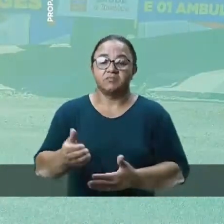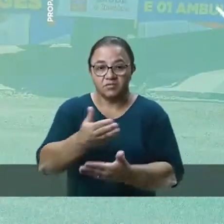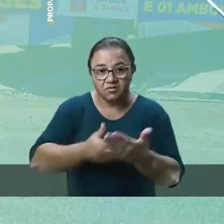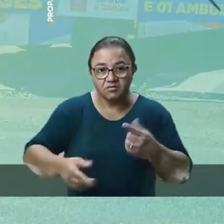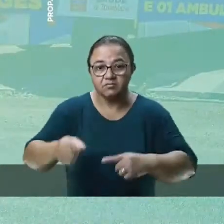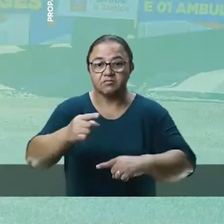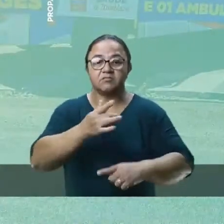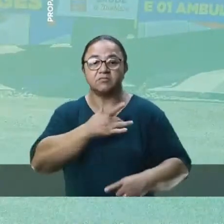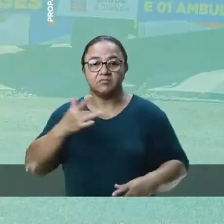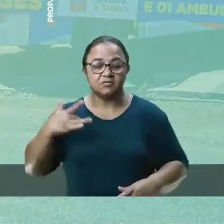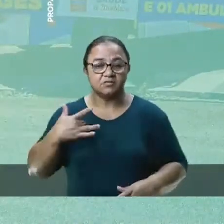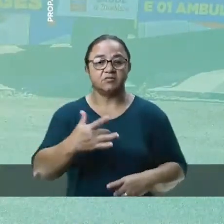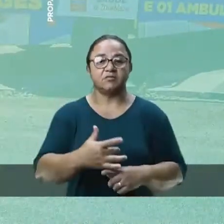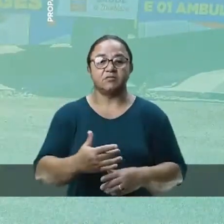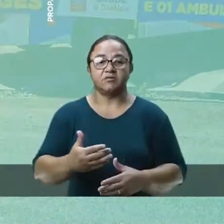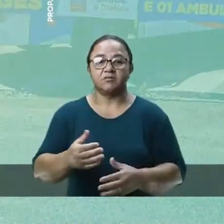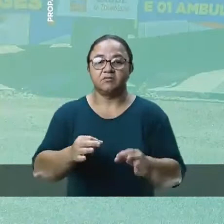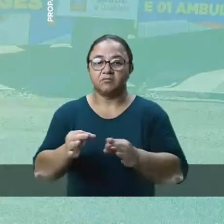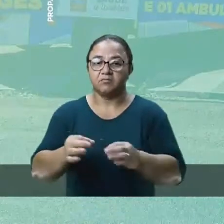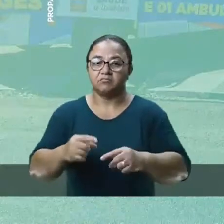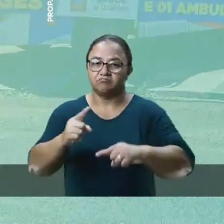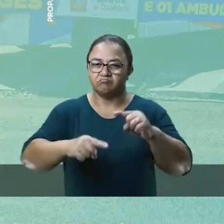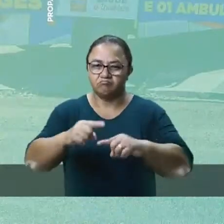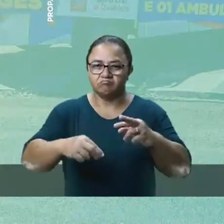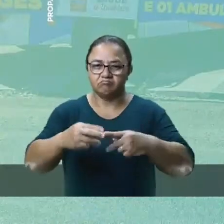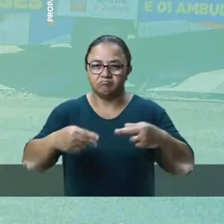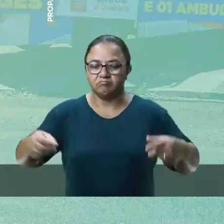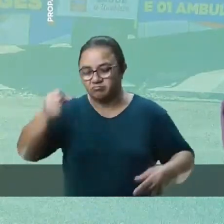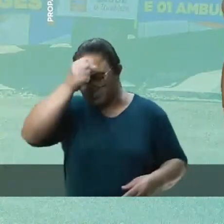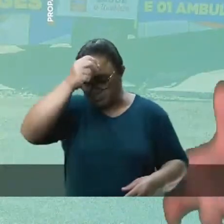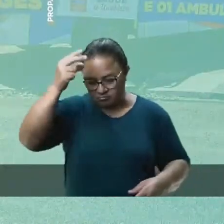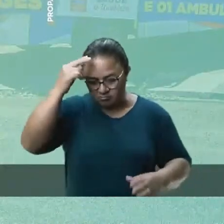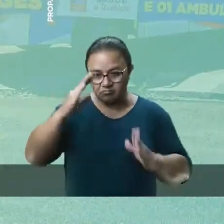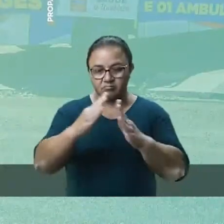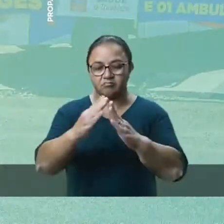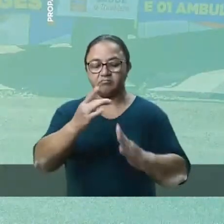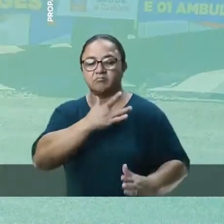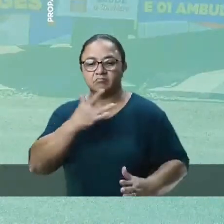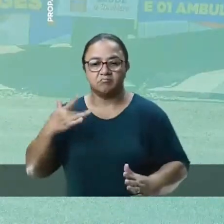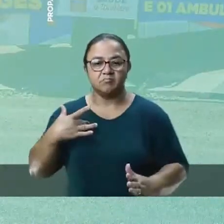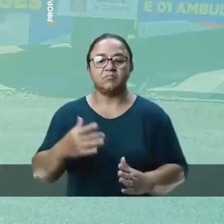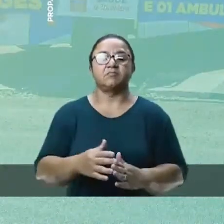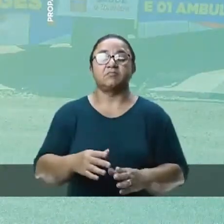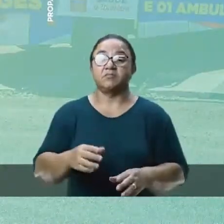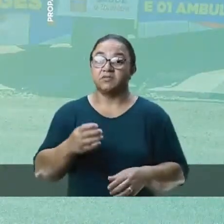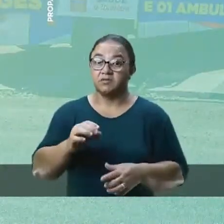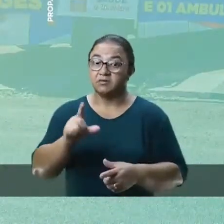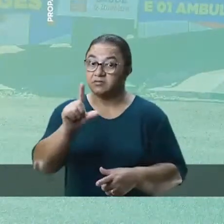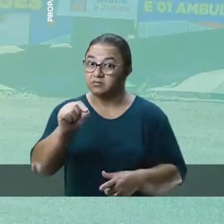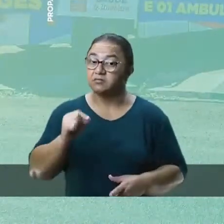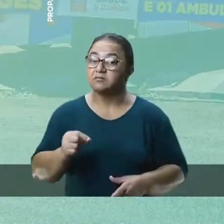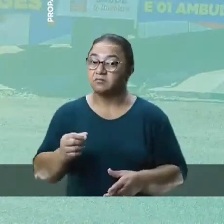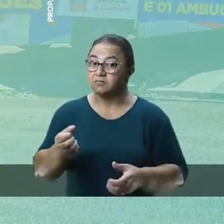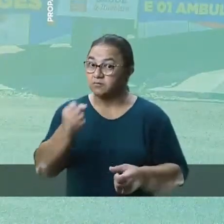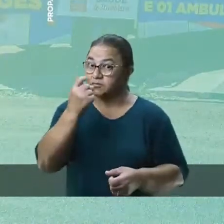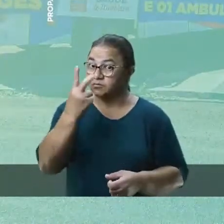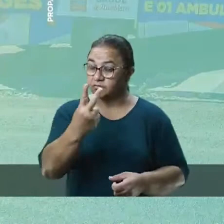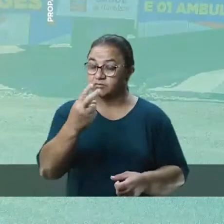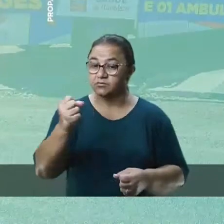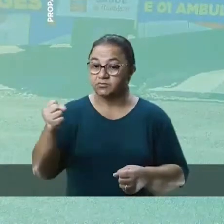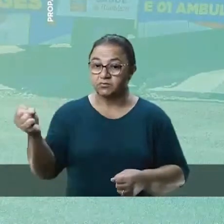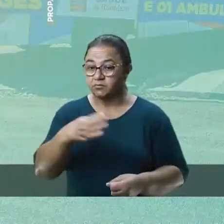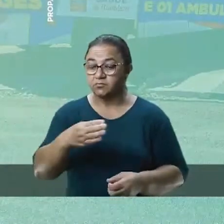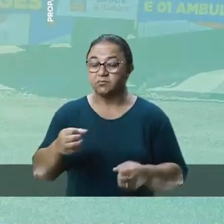pra área da saúde. Que se reverteram em equipamentos pro Hospital Municipal, pros PSFs. Mas eu quero destacar aqui, os dois ônibus